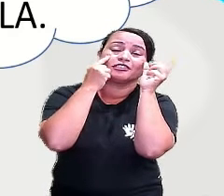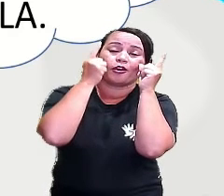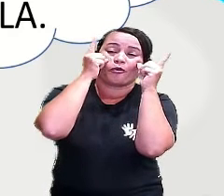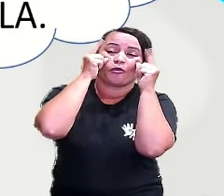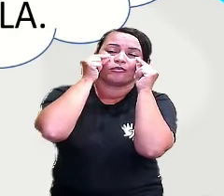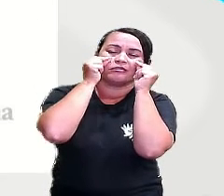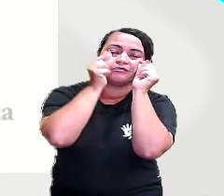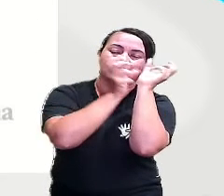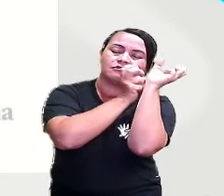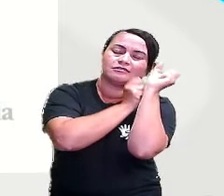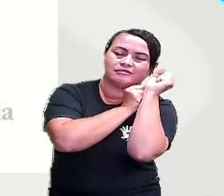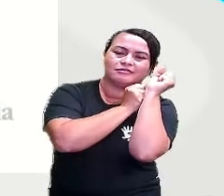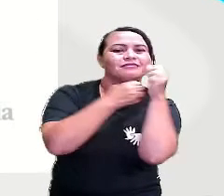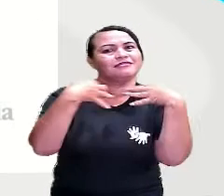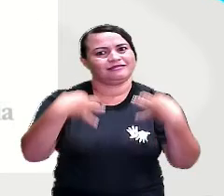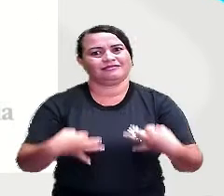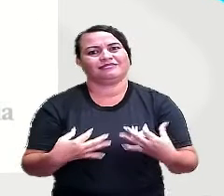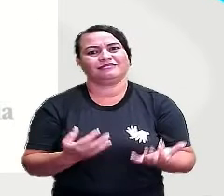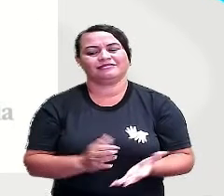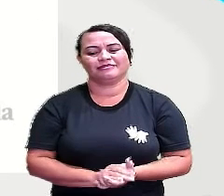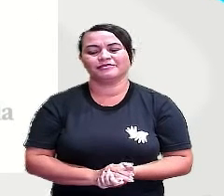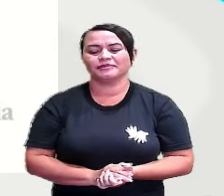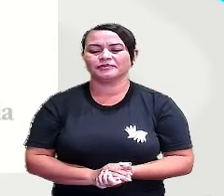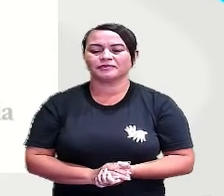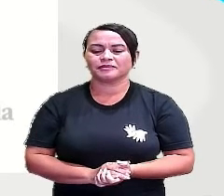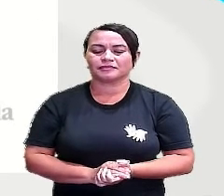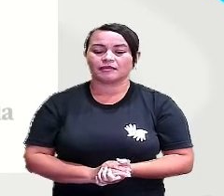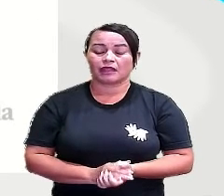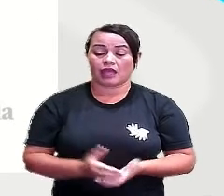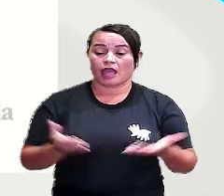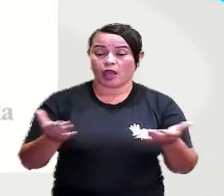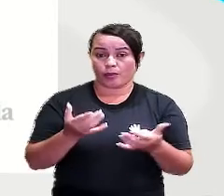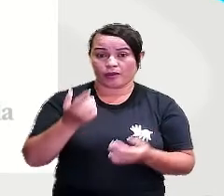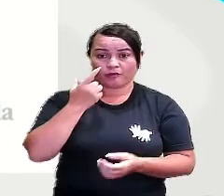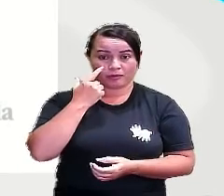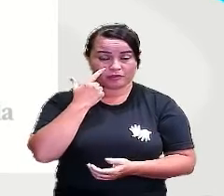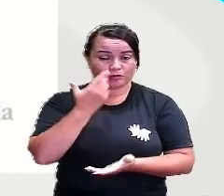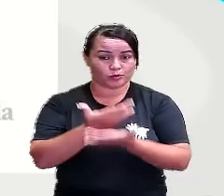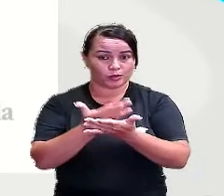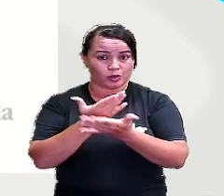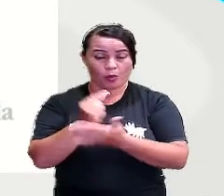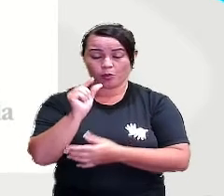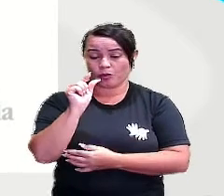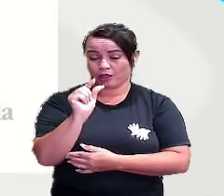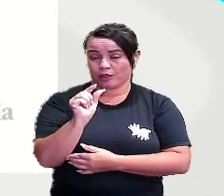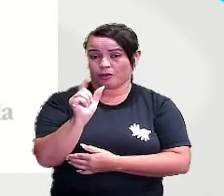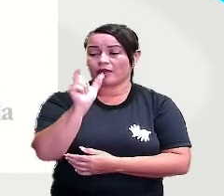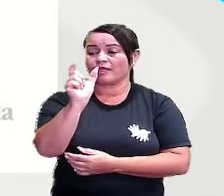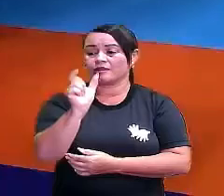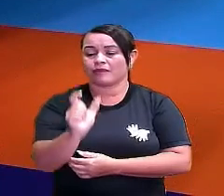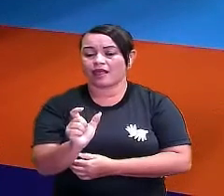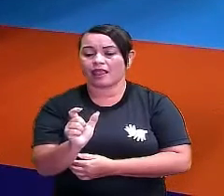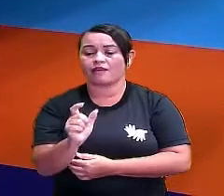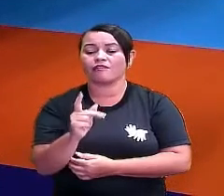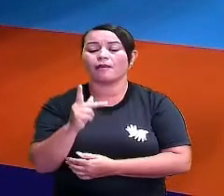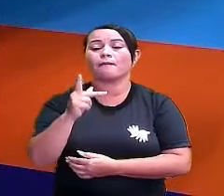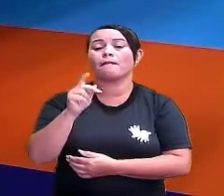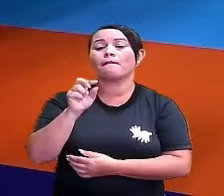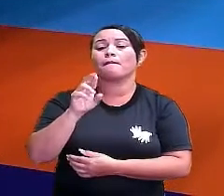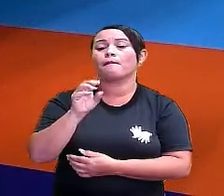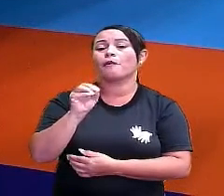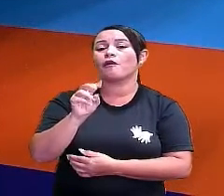fechados, tá certo? Ó, agora a gente vai estudar um pouquinho das palavras provável e